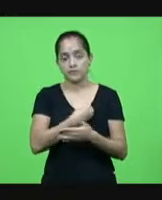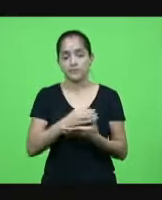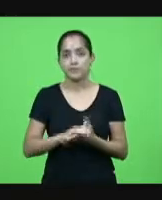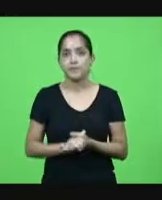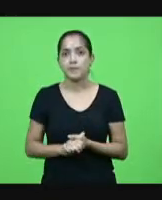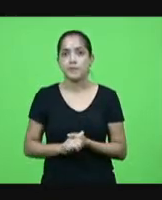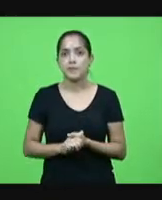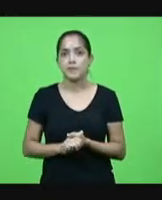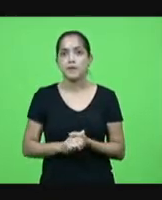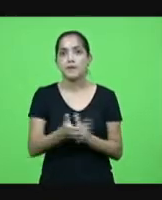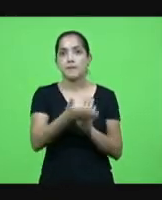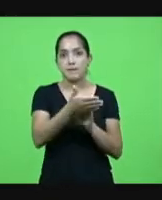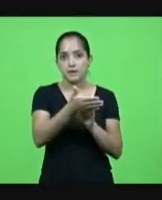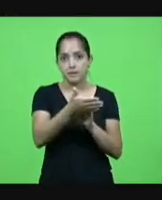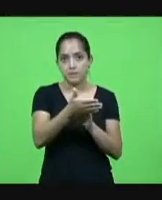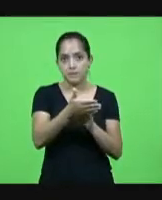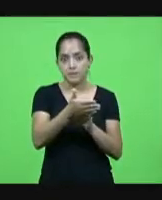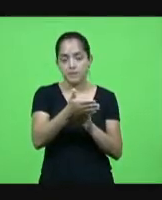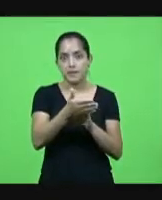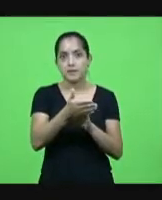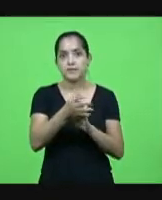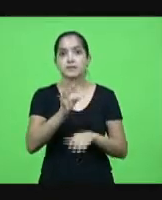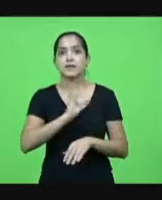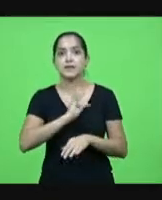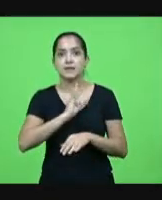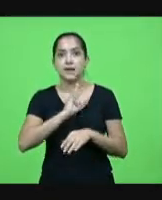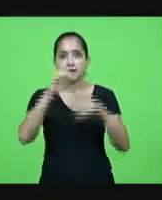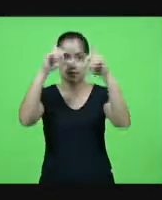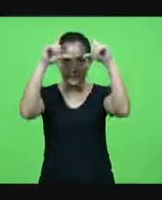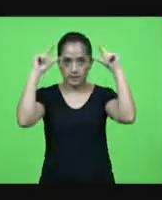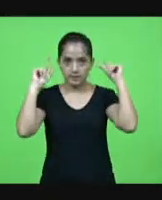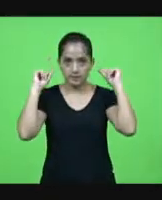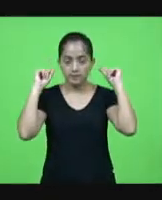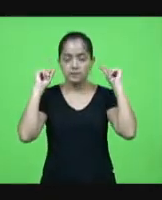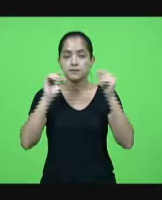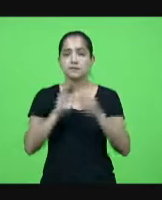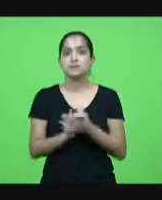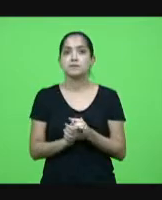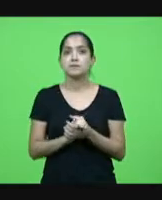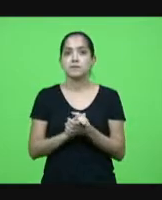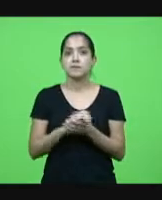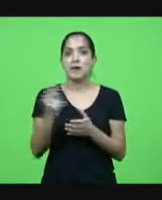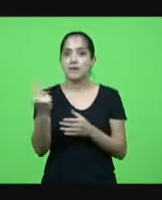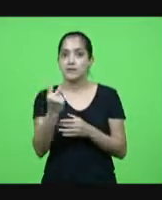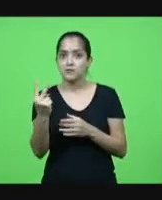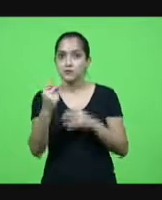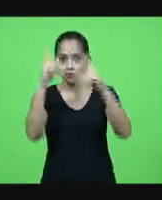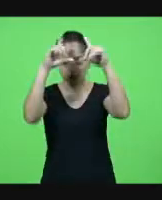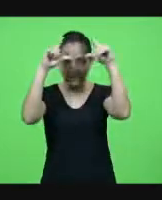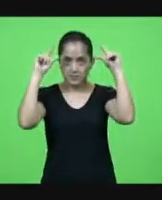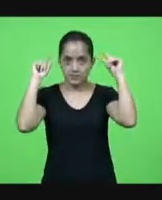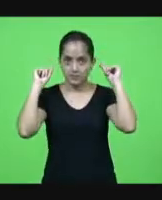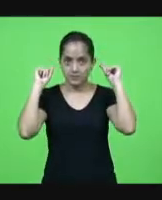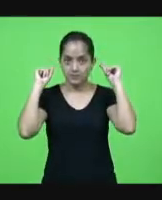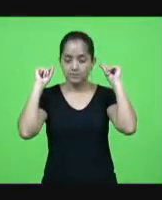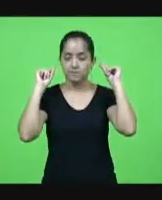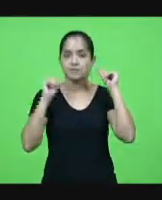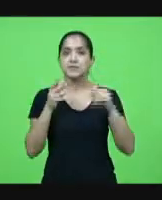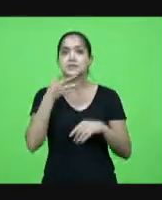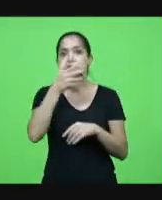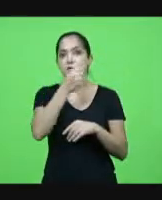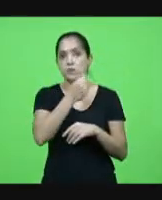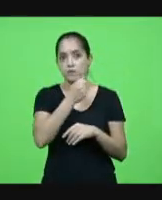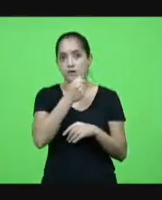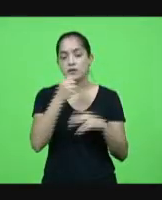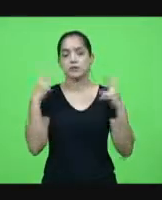parabéns a técnica de enfermagem Daiane Farias e Giselleia Trindade e aos